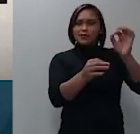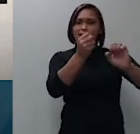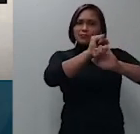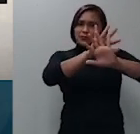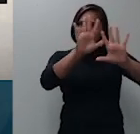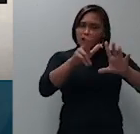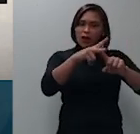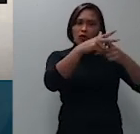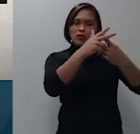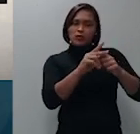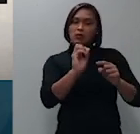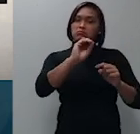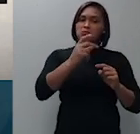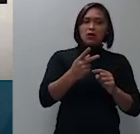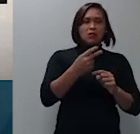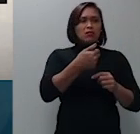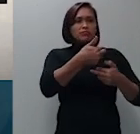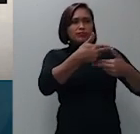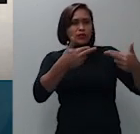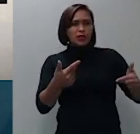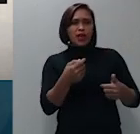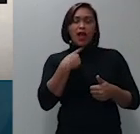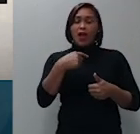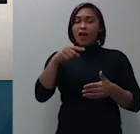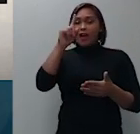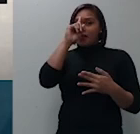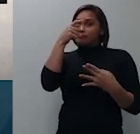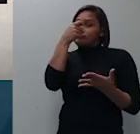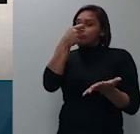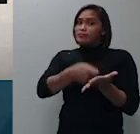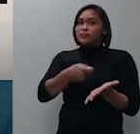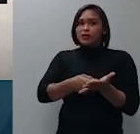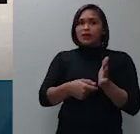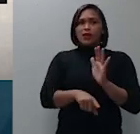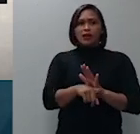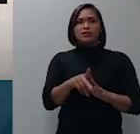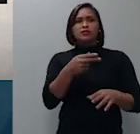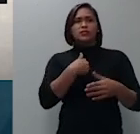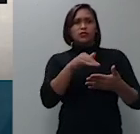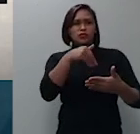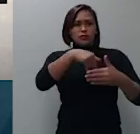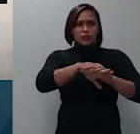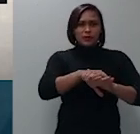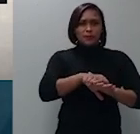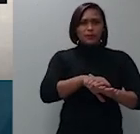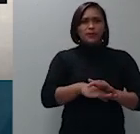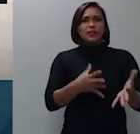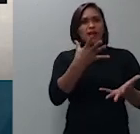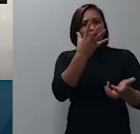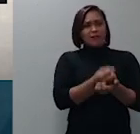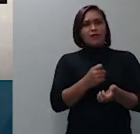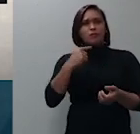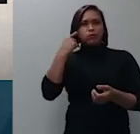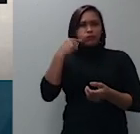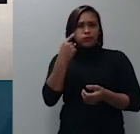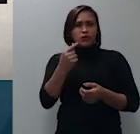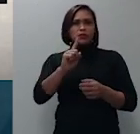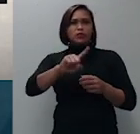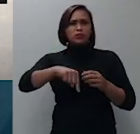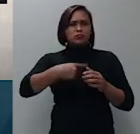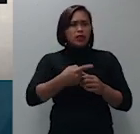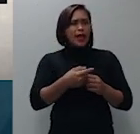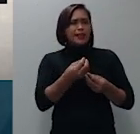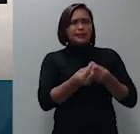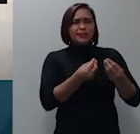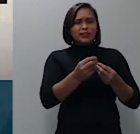vai ou não seja a preclusão nós vamos deixar o advogado na mão de um subjetivismo dos juízes muito